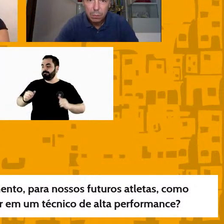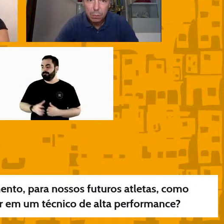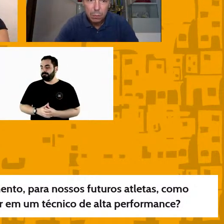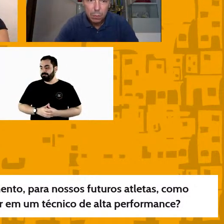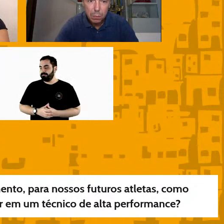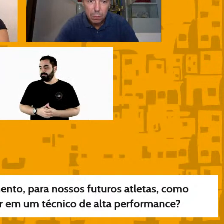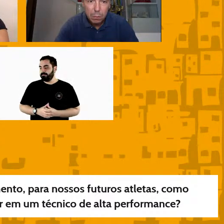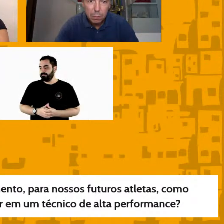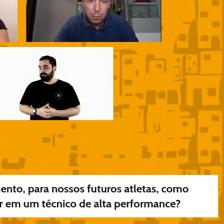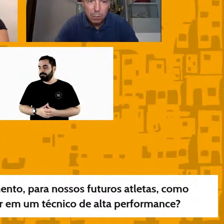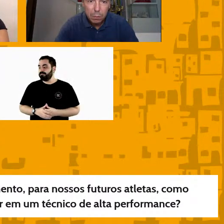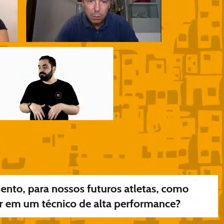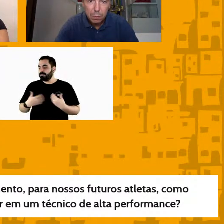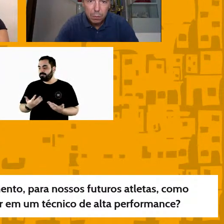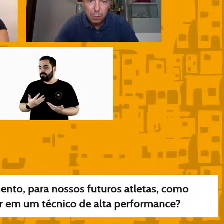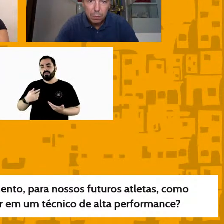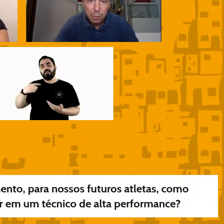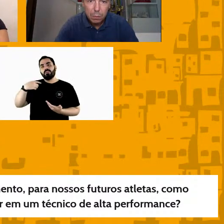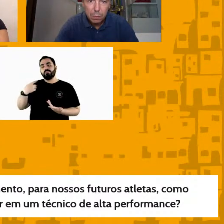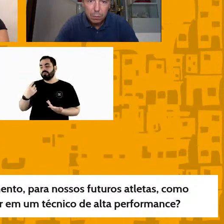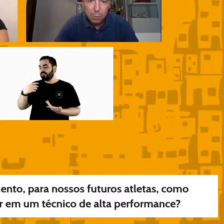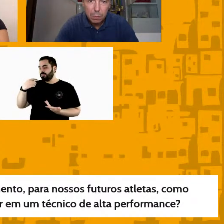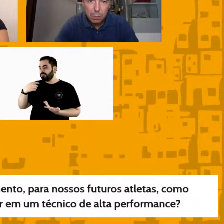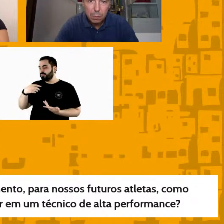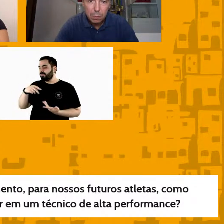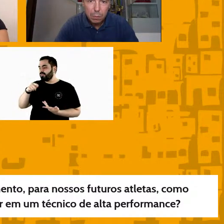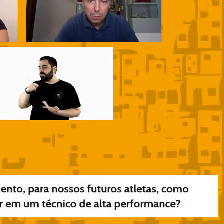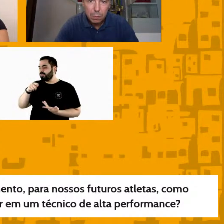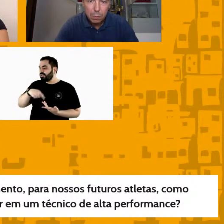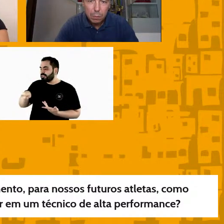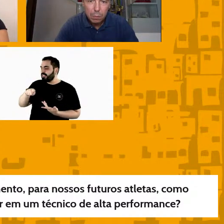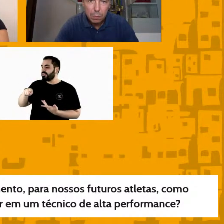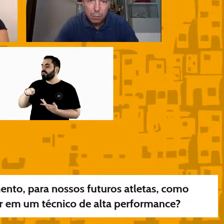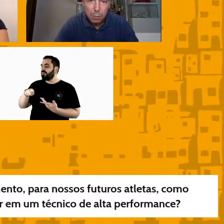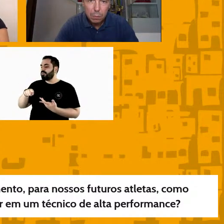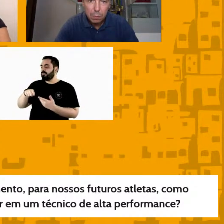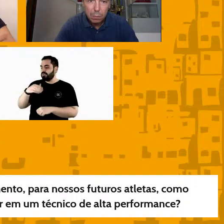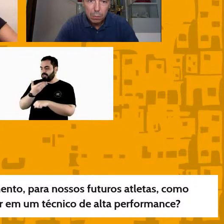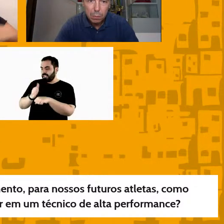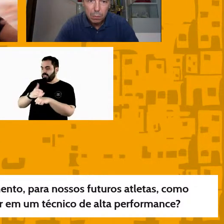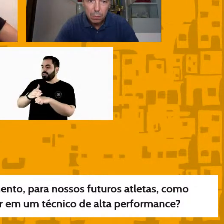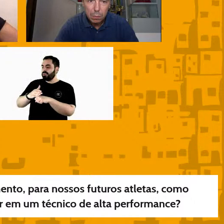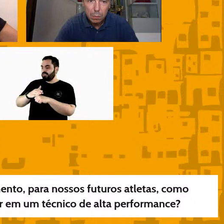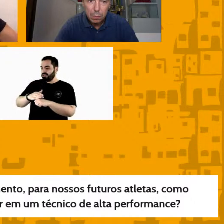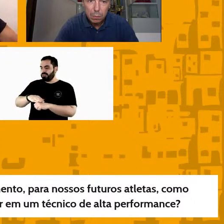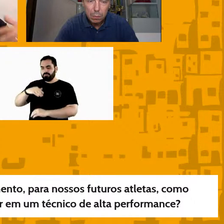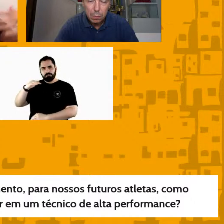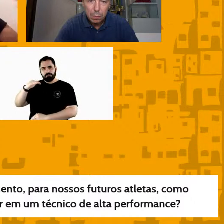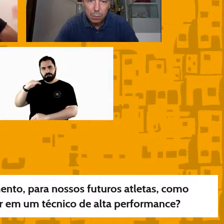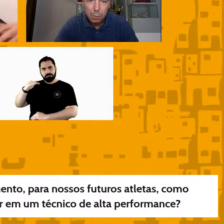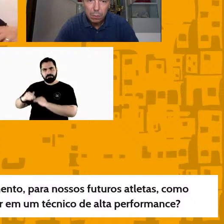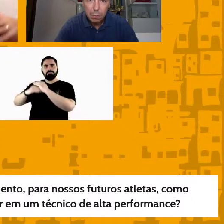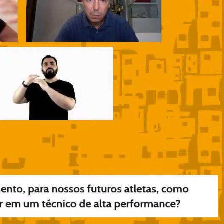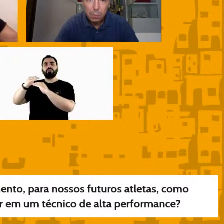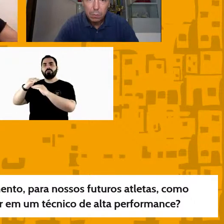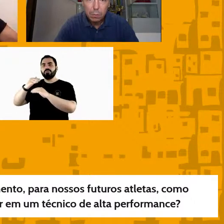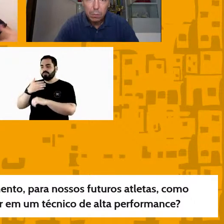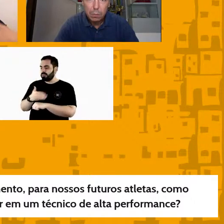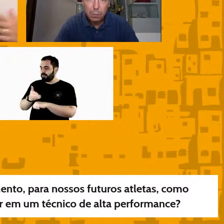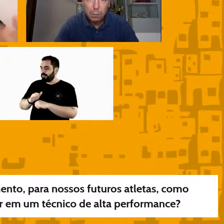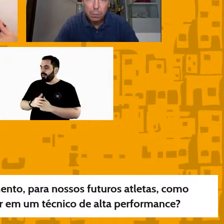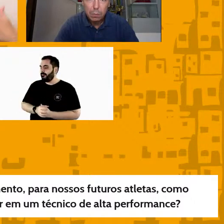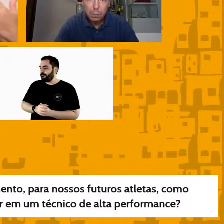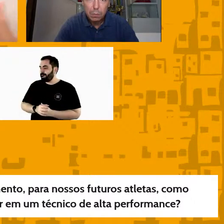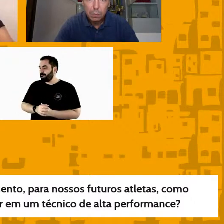pensando em vocês como treinadores de alto rendimento e considerando atleta ou desculpa